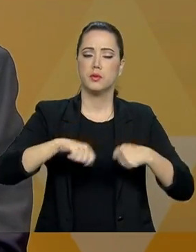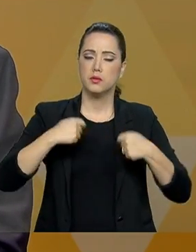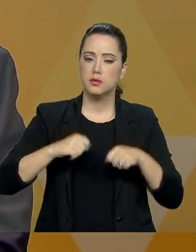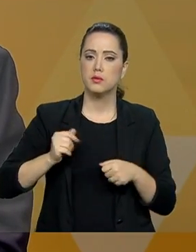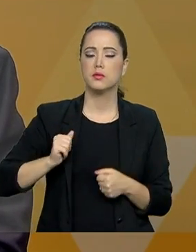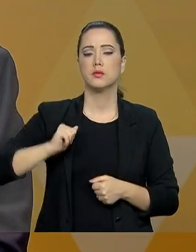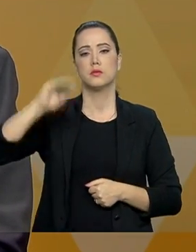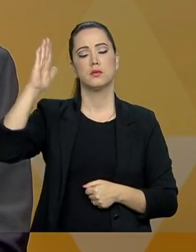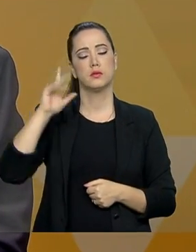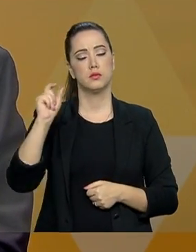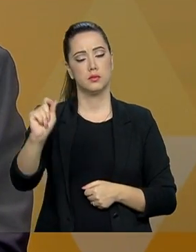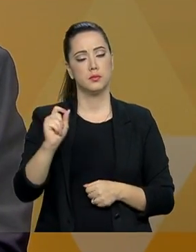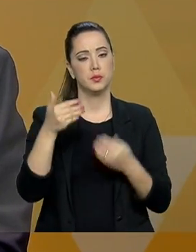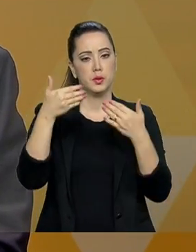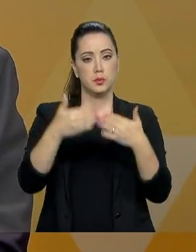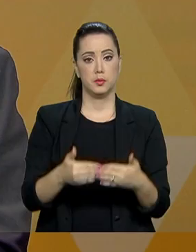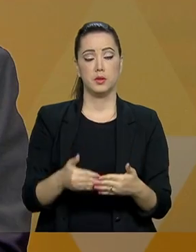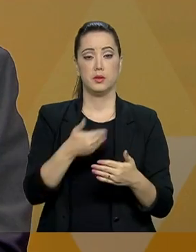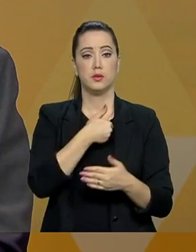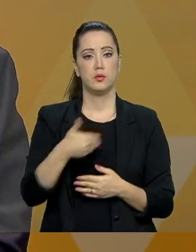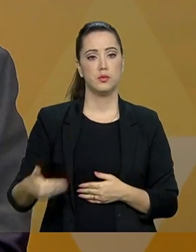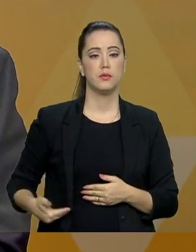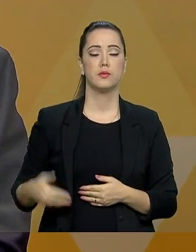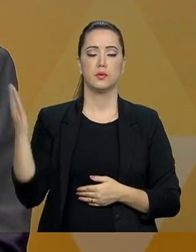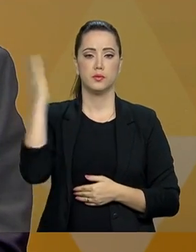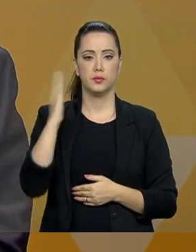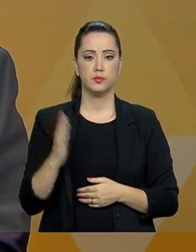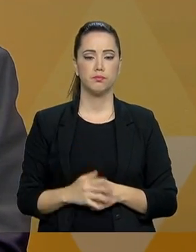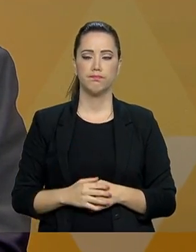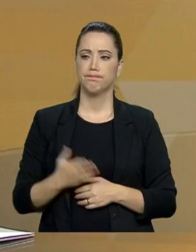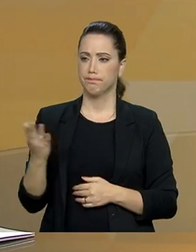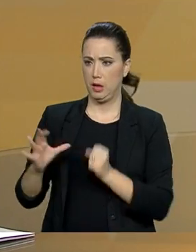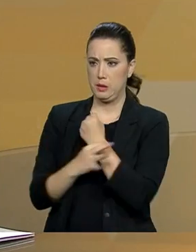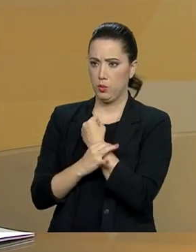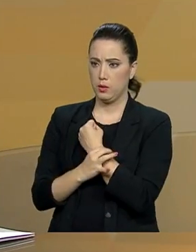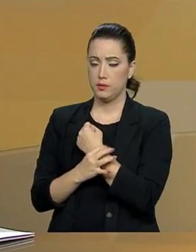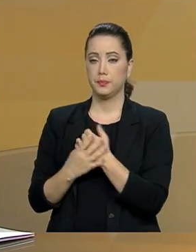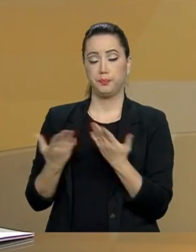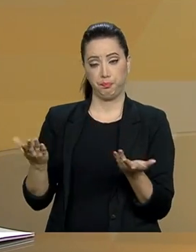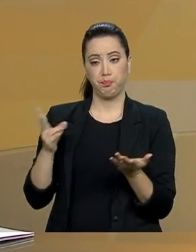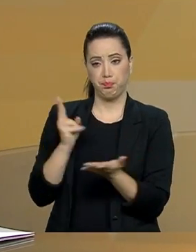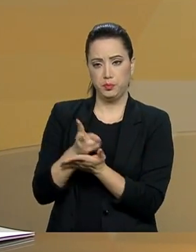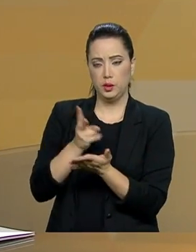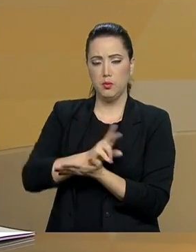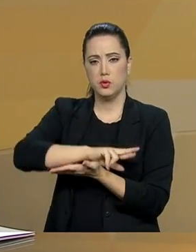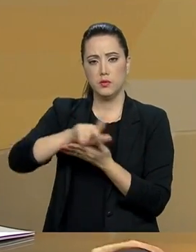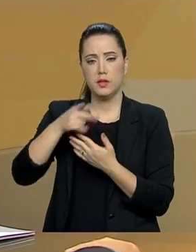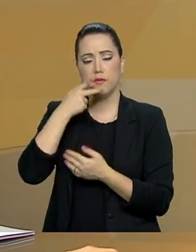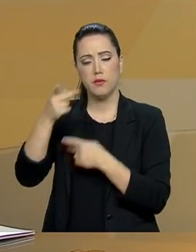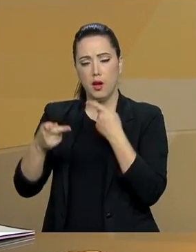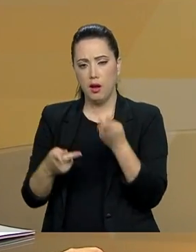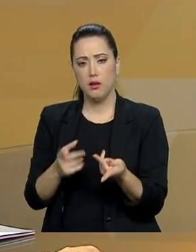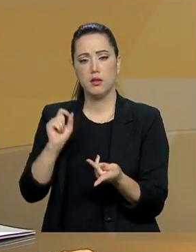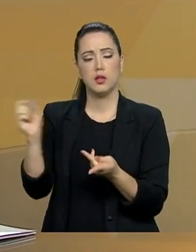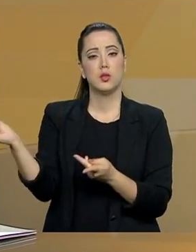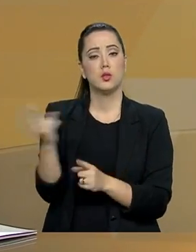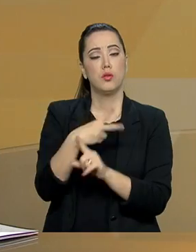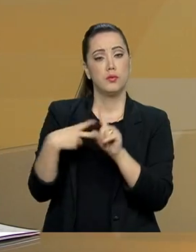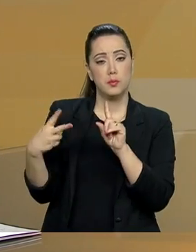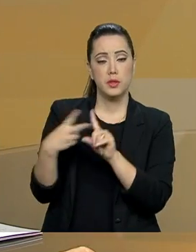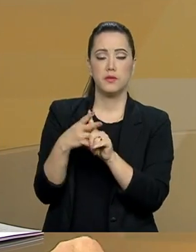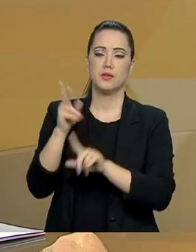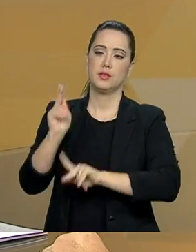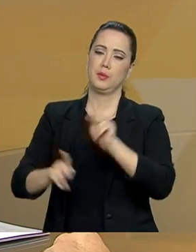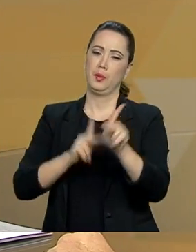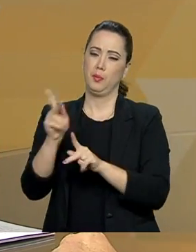dessa presença do Estado brasileiro. Dessa segurança. Apesar de muito se falar sobre a nova Previdência,